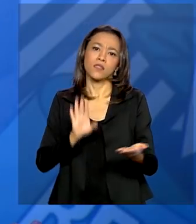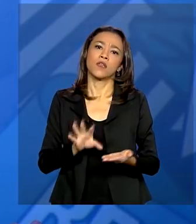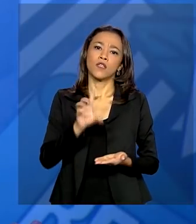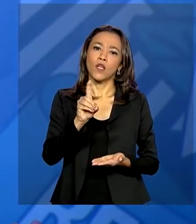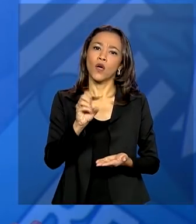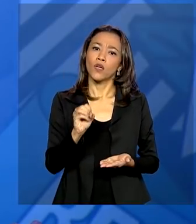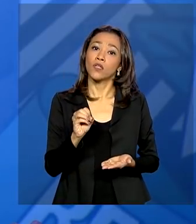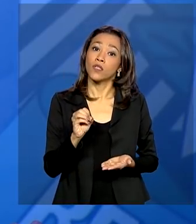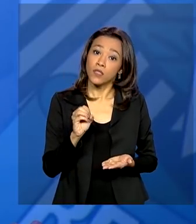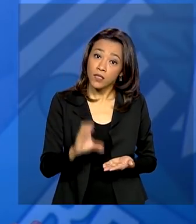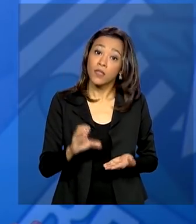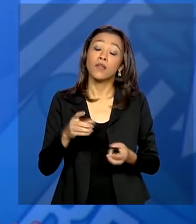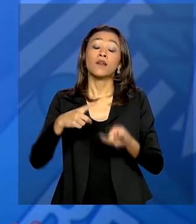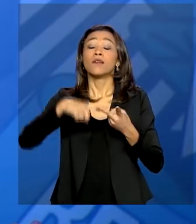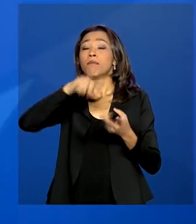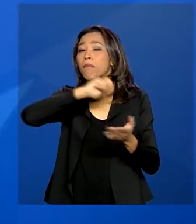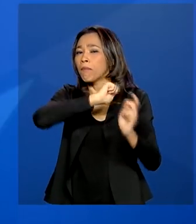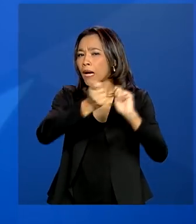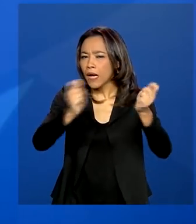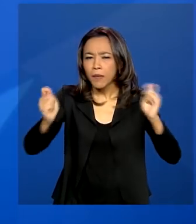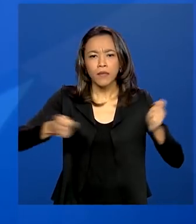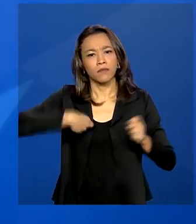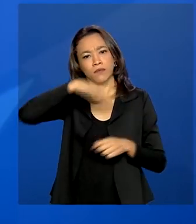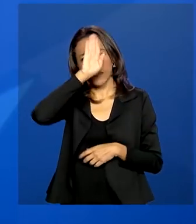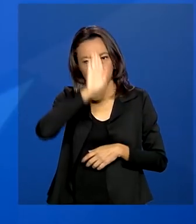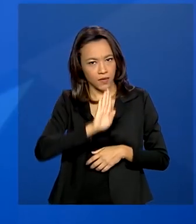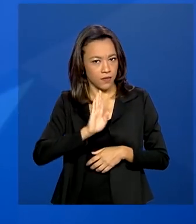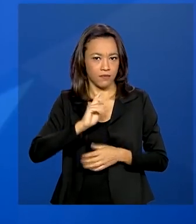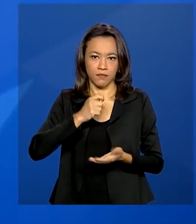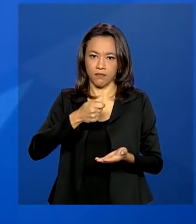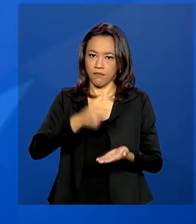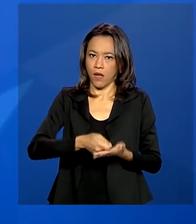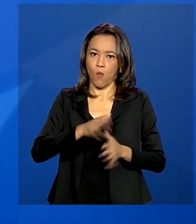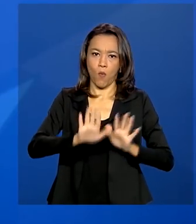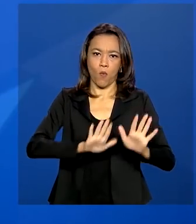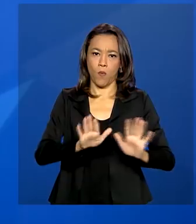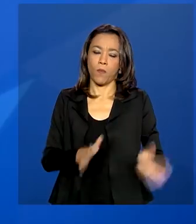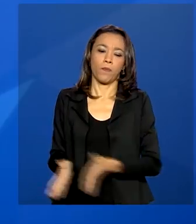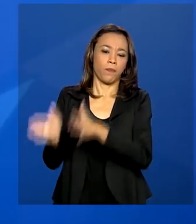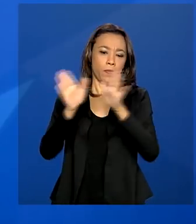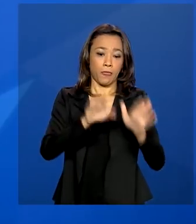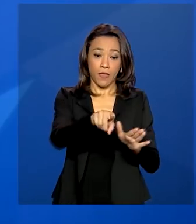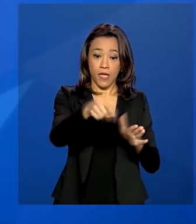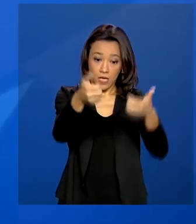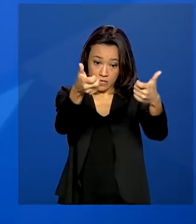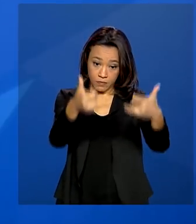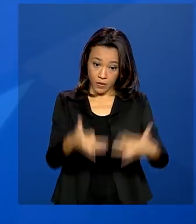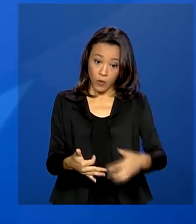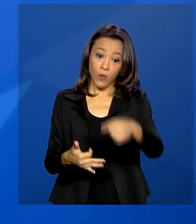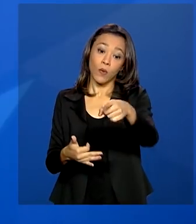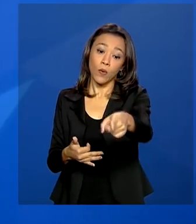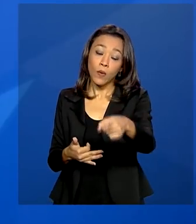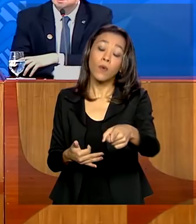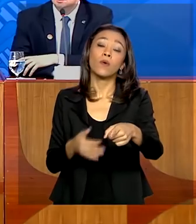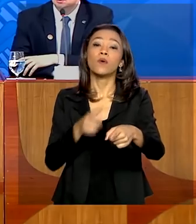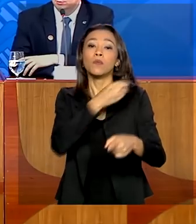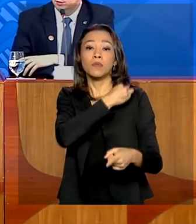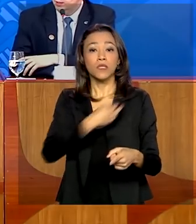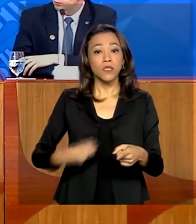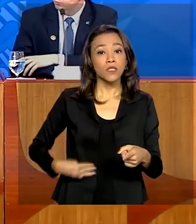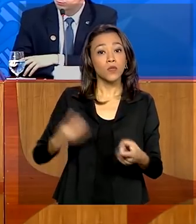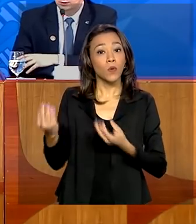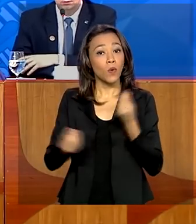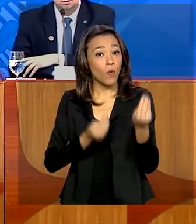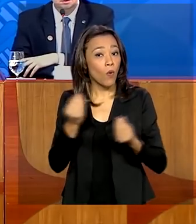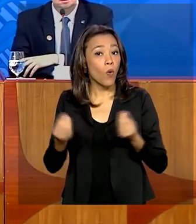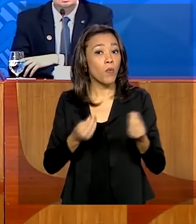de conta de graça. O presidente da Dataprev, Gustavo Canuto, detalhou a organização feita pela equipe para ter